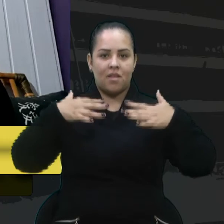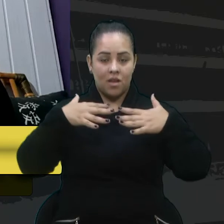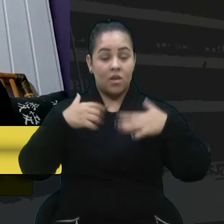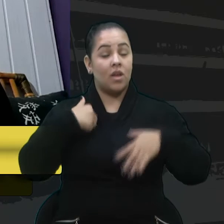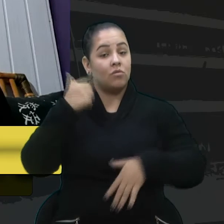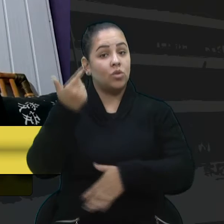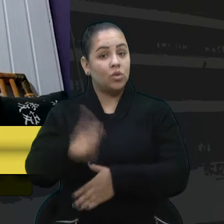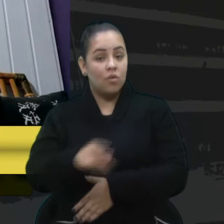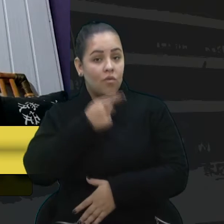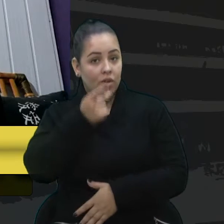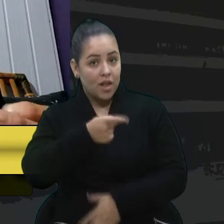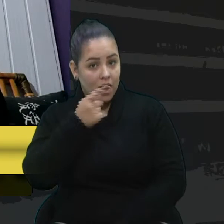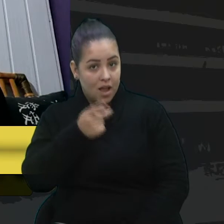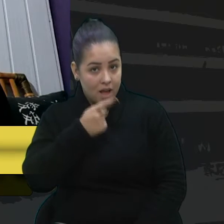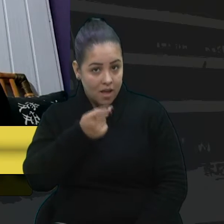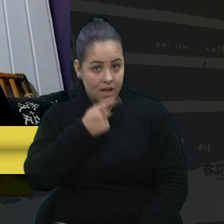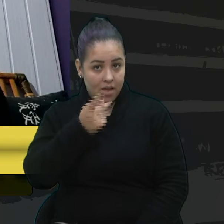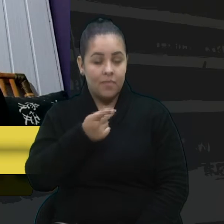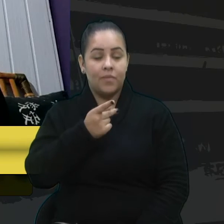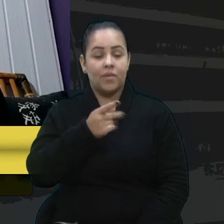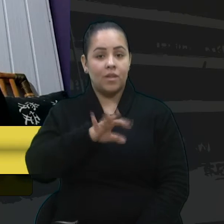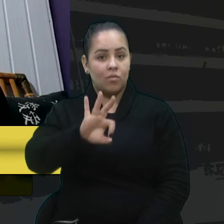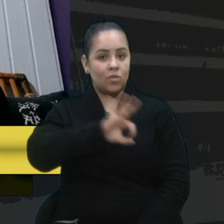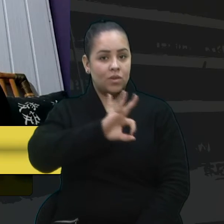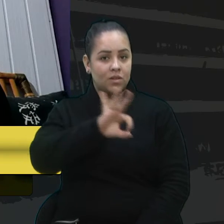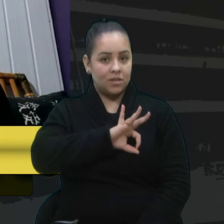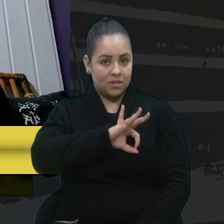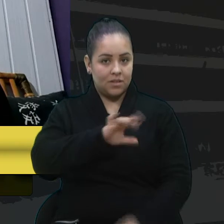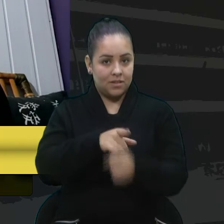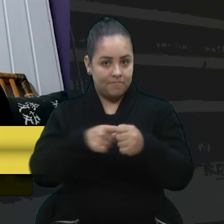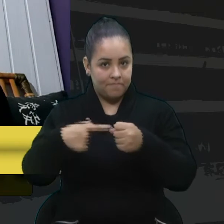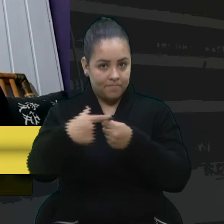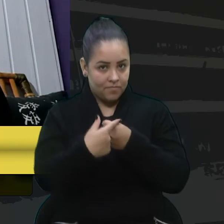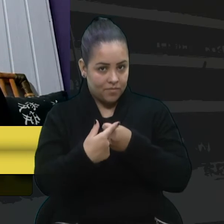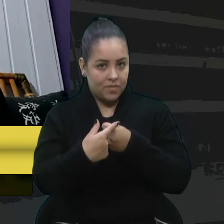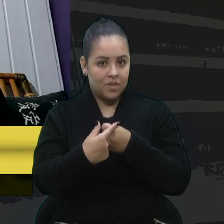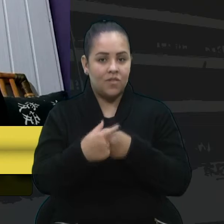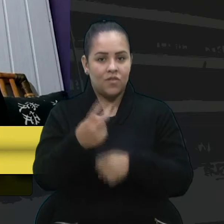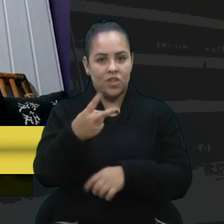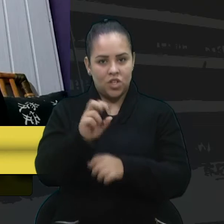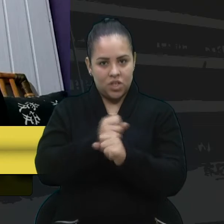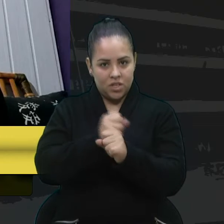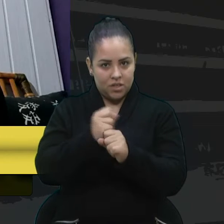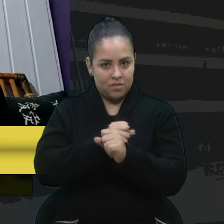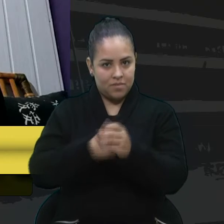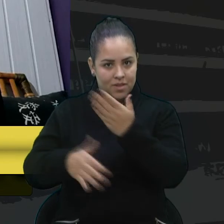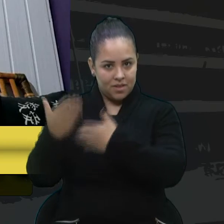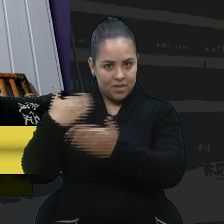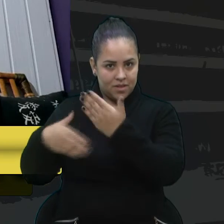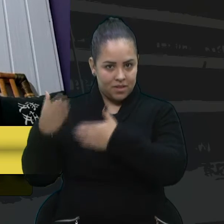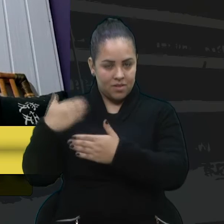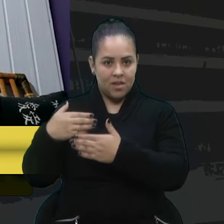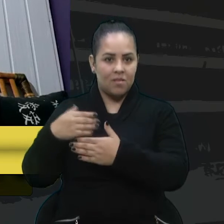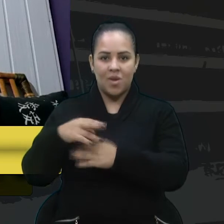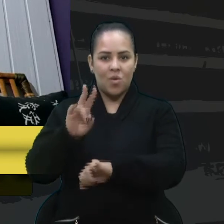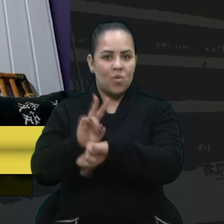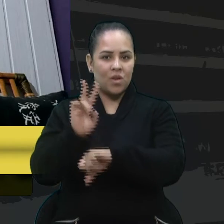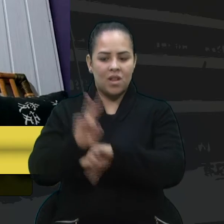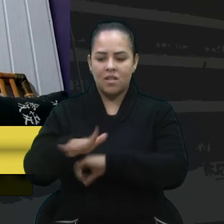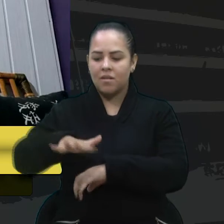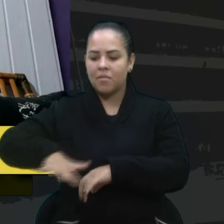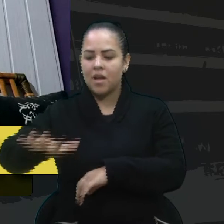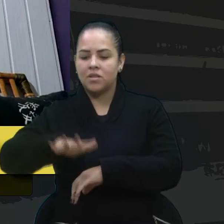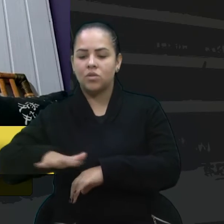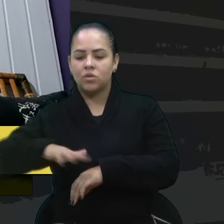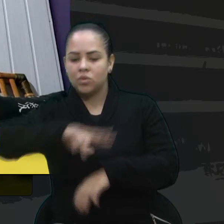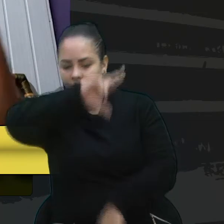Municipal. A Guarda Municipal, há 20 anos atrás, quando foi instituída, era para cuidar dos espaços públicos. O trabalho